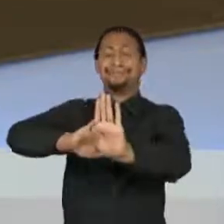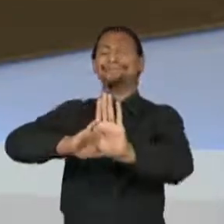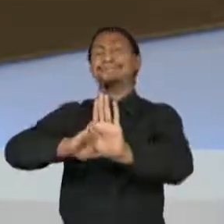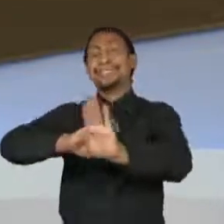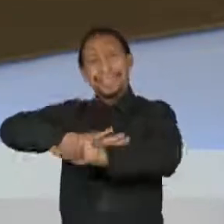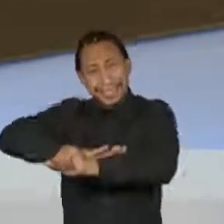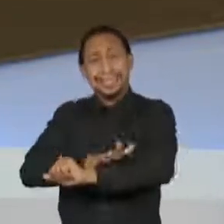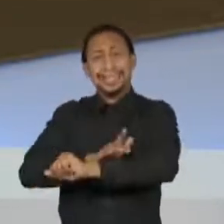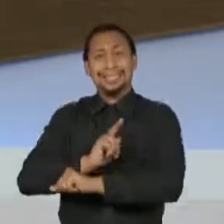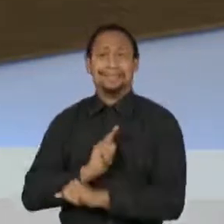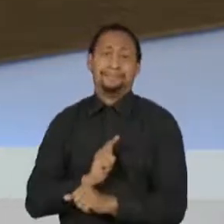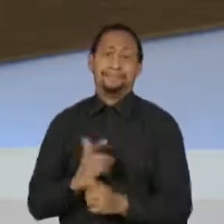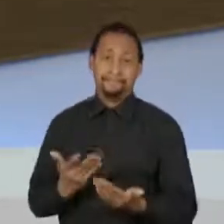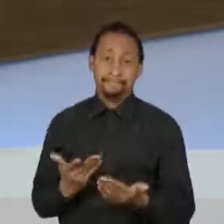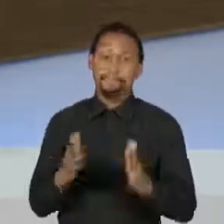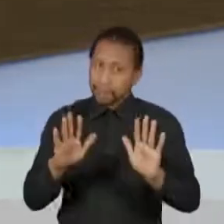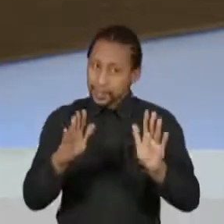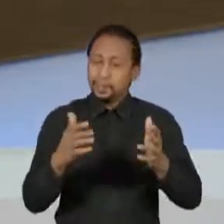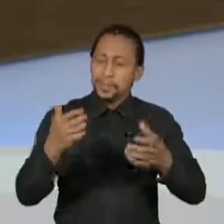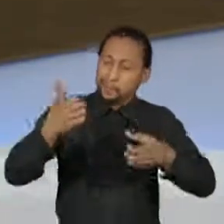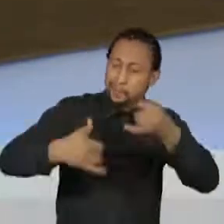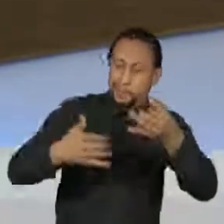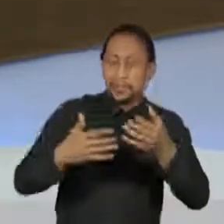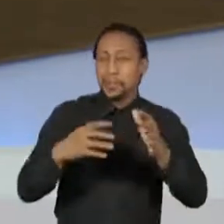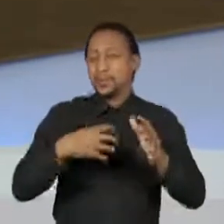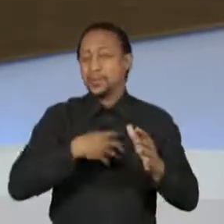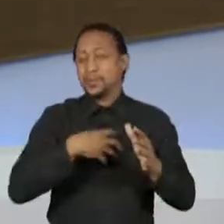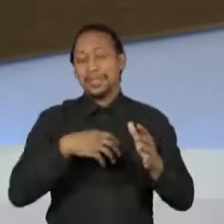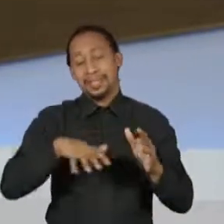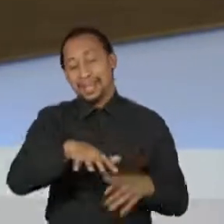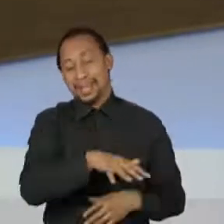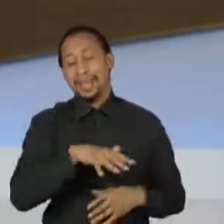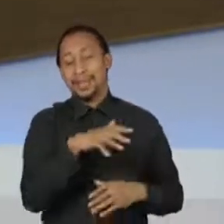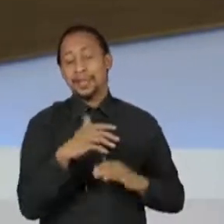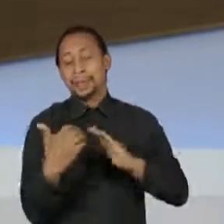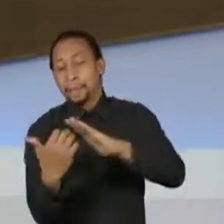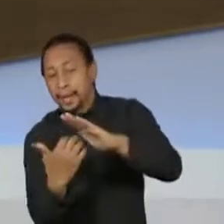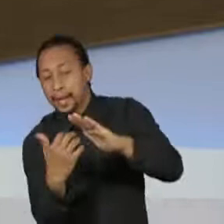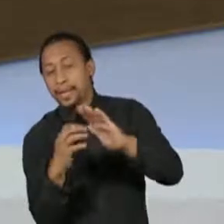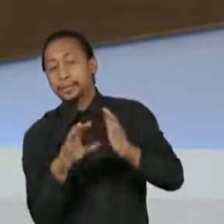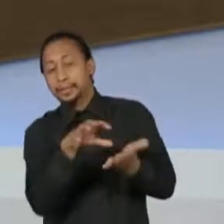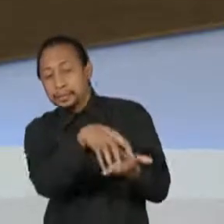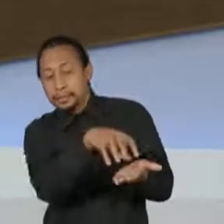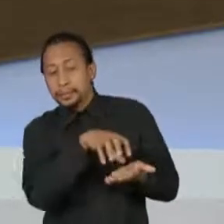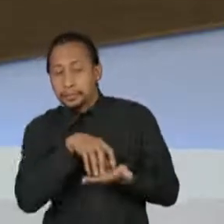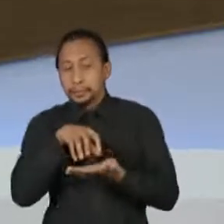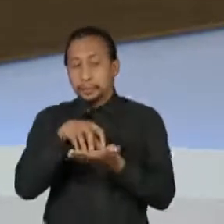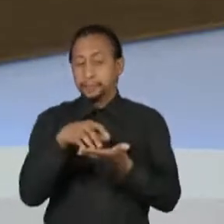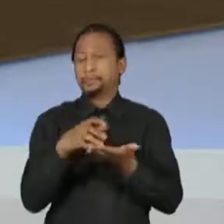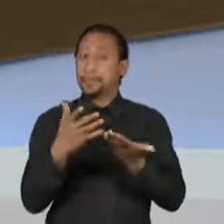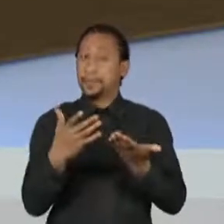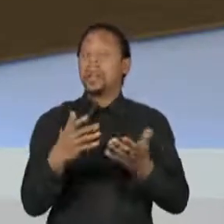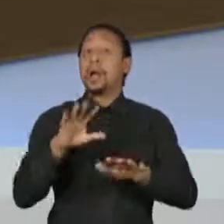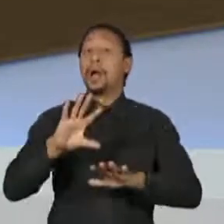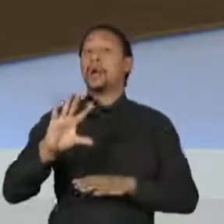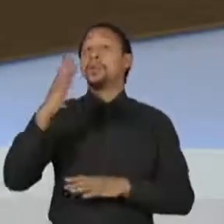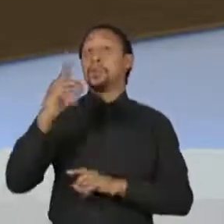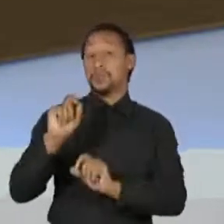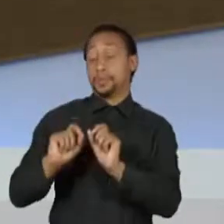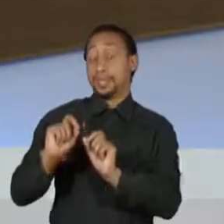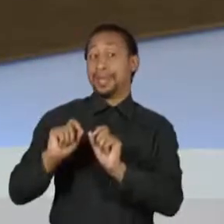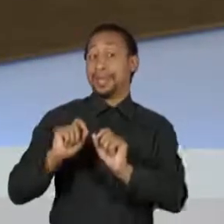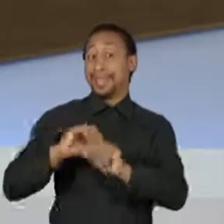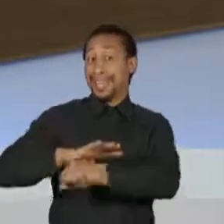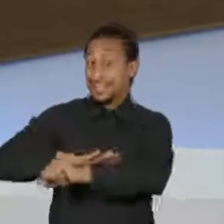E aí, trazendo aqui um pouquinho a conversa para o âmbito organizacional, já que é sistêmico, a gente pensa o quanto o racismo é capaz de ignorar o impacto